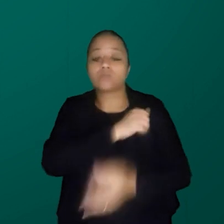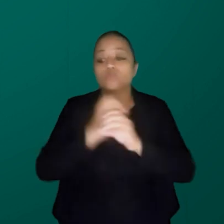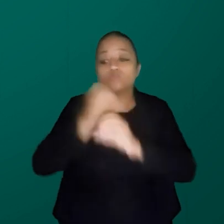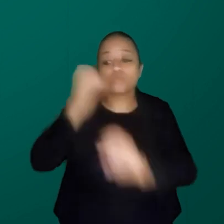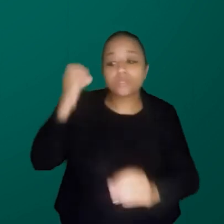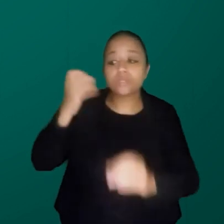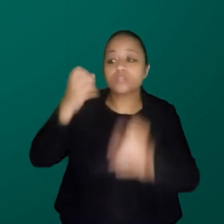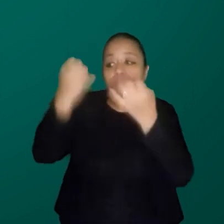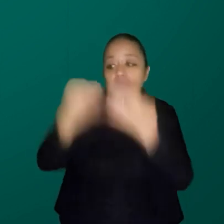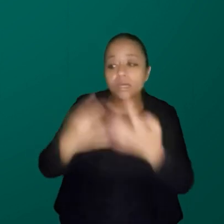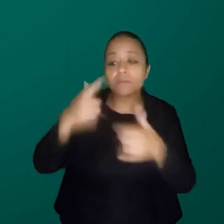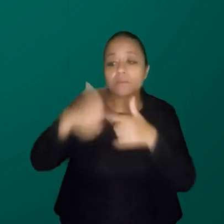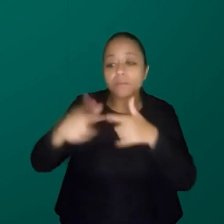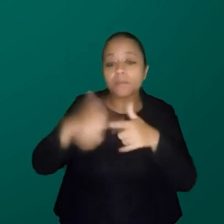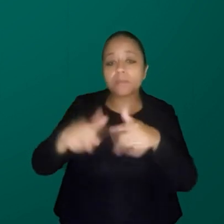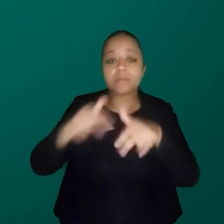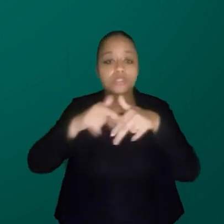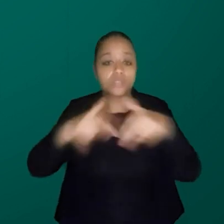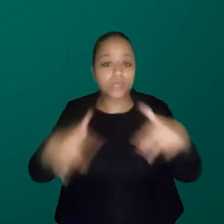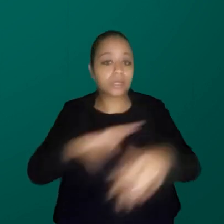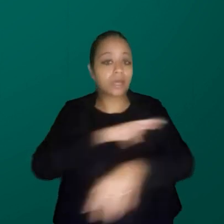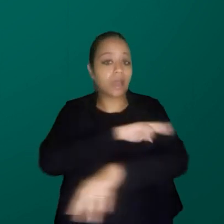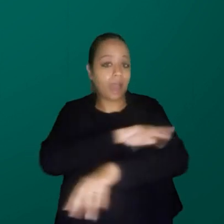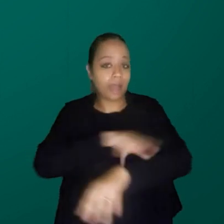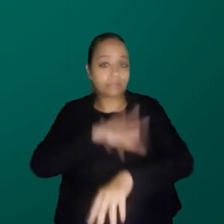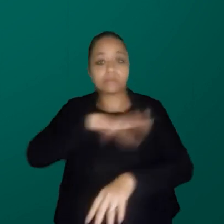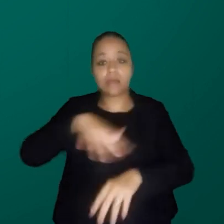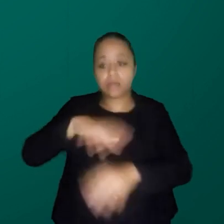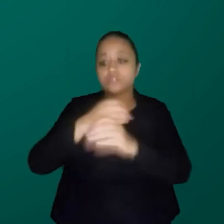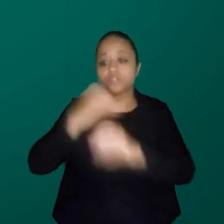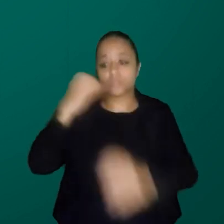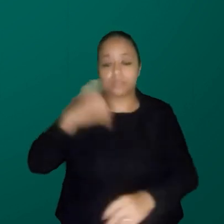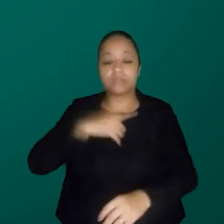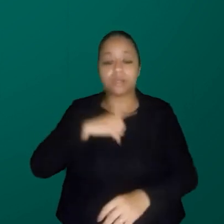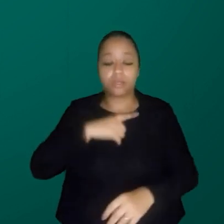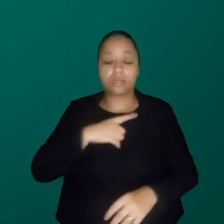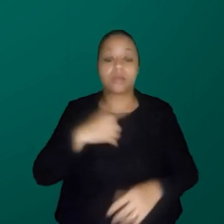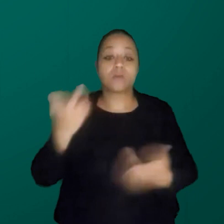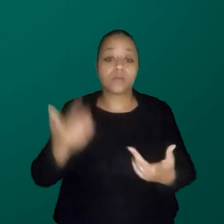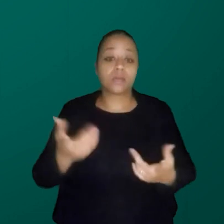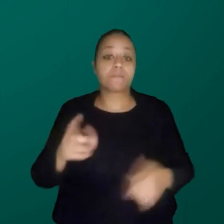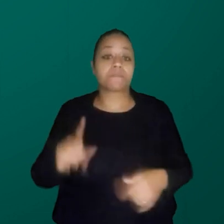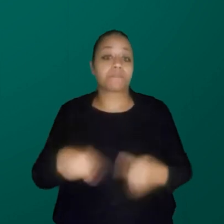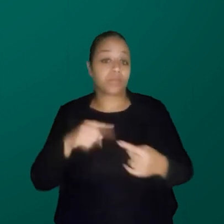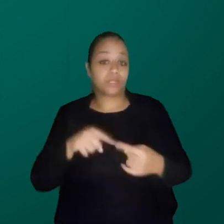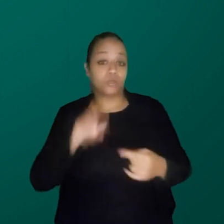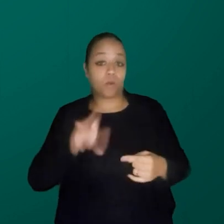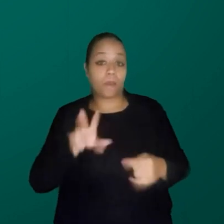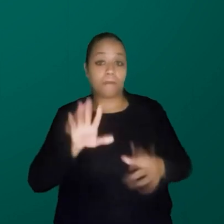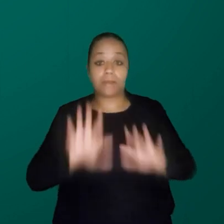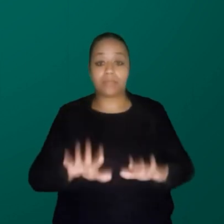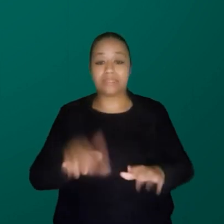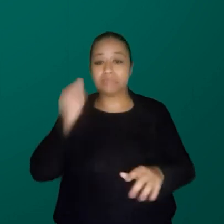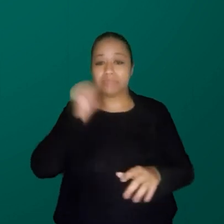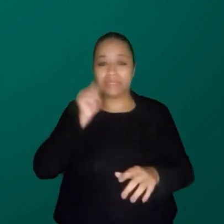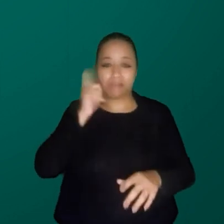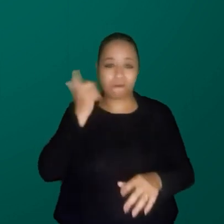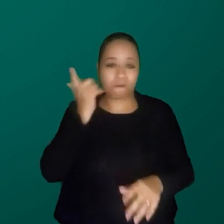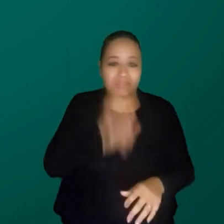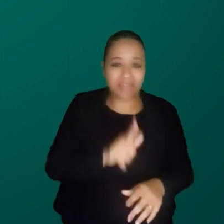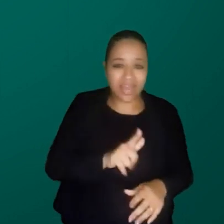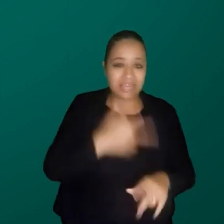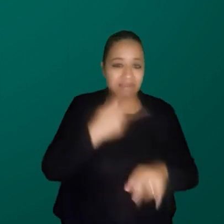problemas que a gente tem de gênero e raça na engenharia. Para aqui, não é objetivo, gente, mas quando elas ganham prêmios, são